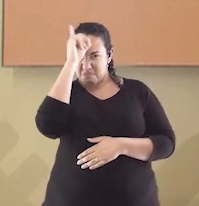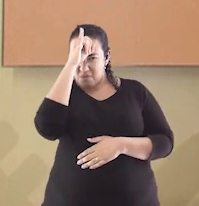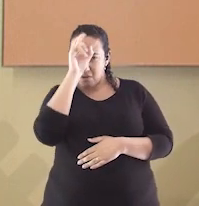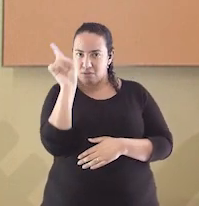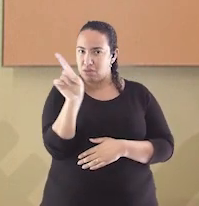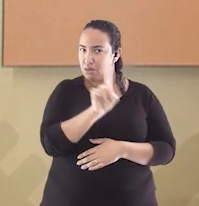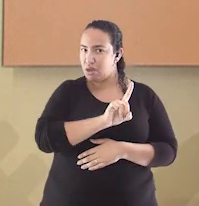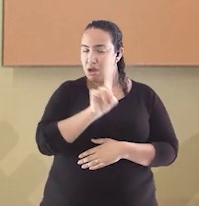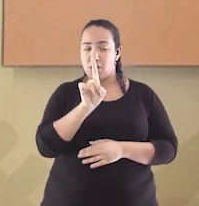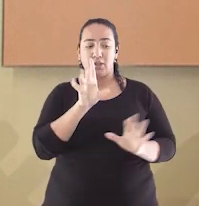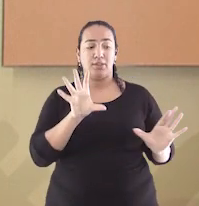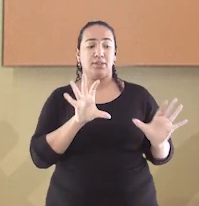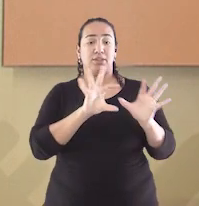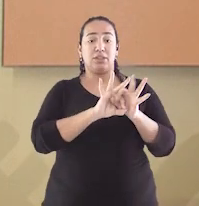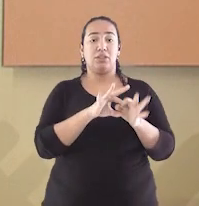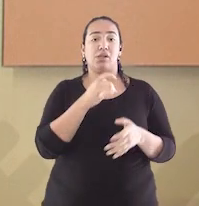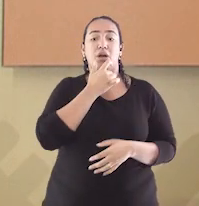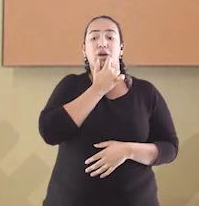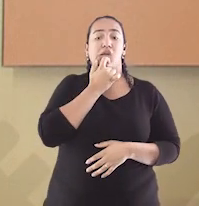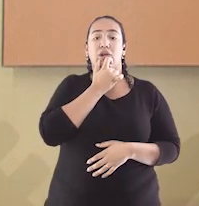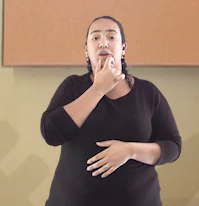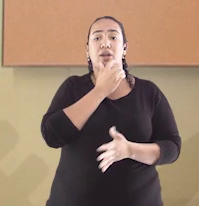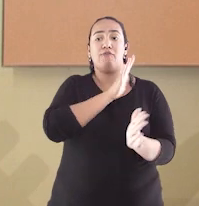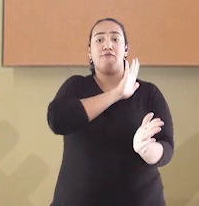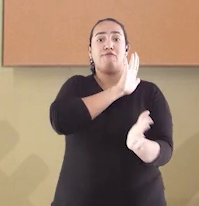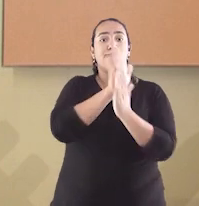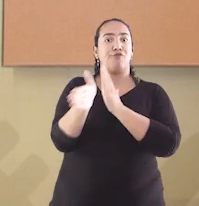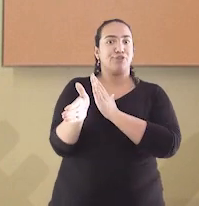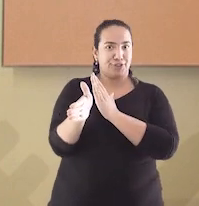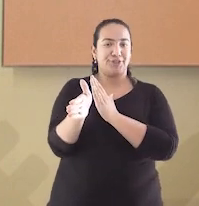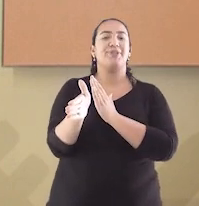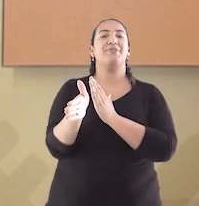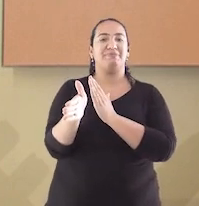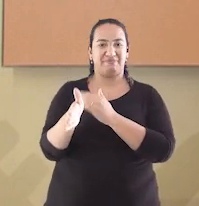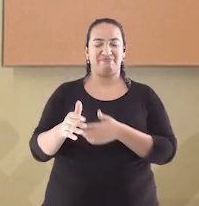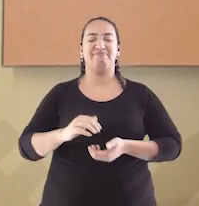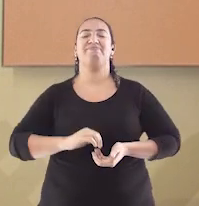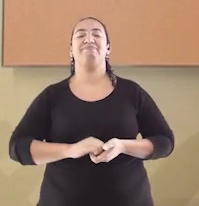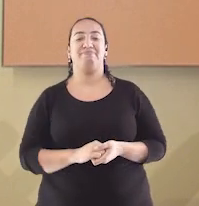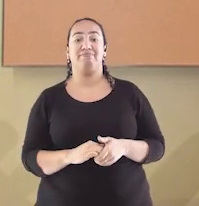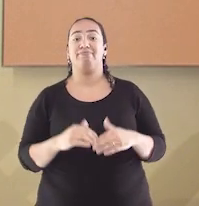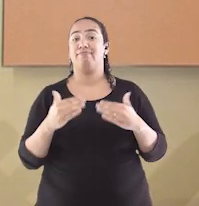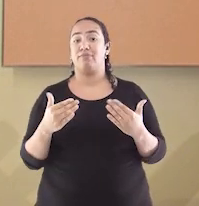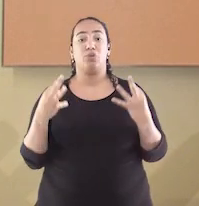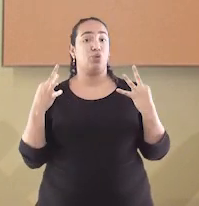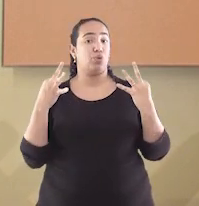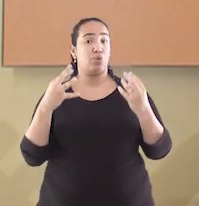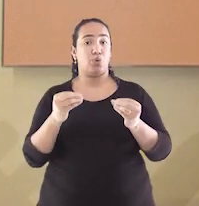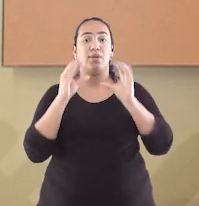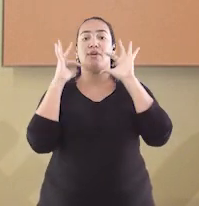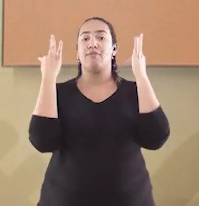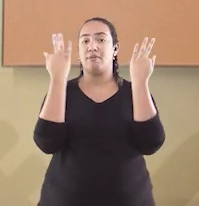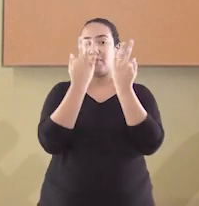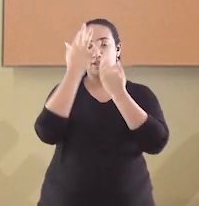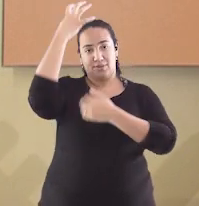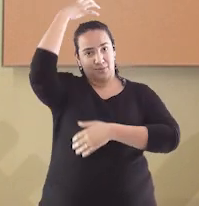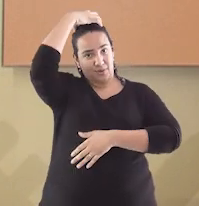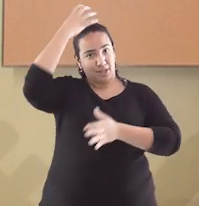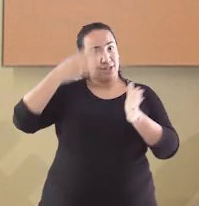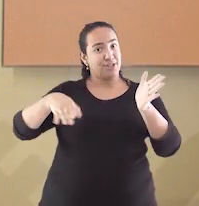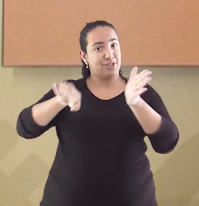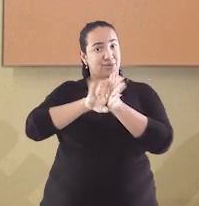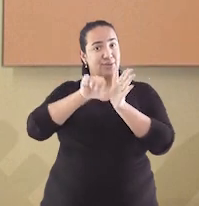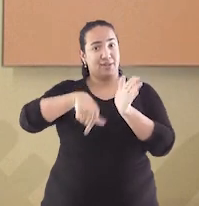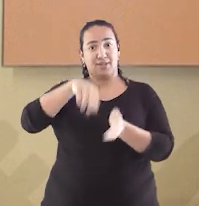juntou à Inglaterra e tratou de dar o fora de Portugal rapidinho. E assim, toda a corte portuguesa chegou ao Brasil